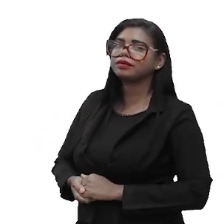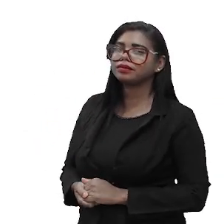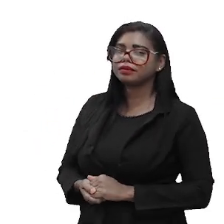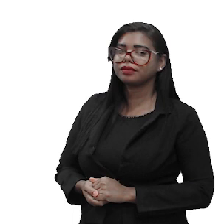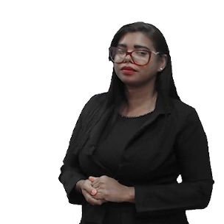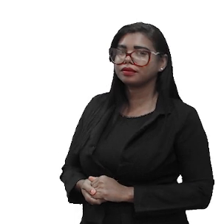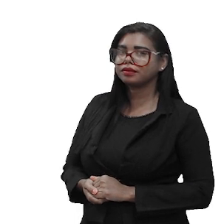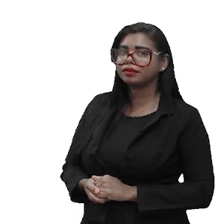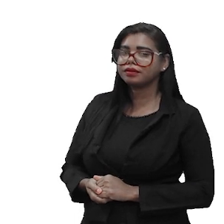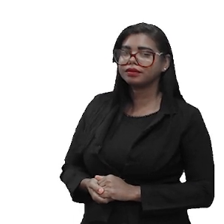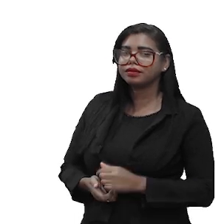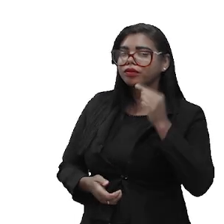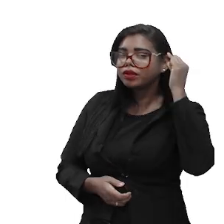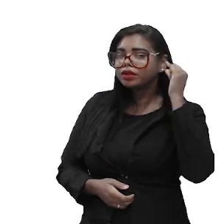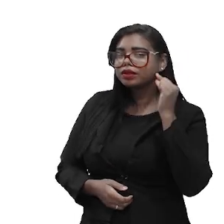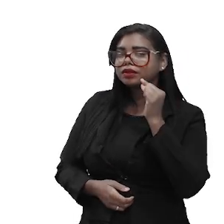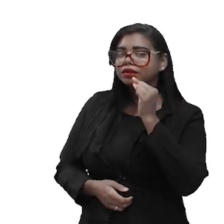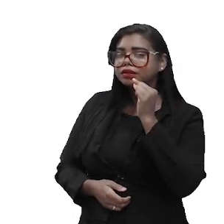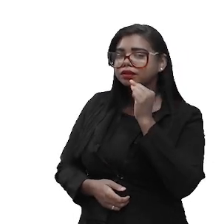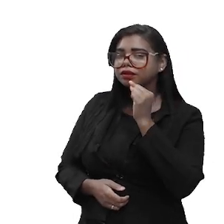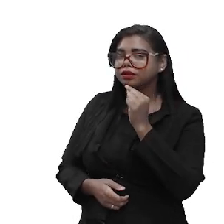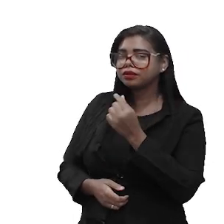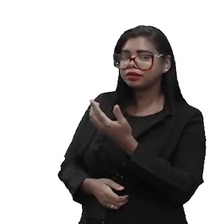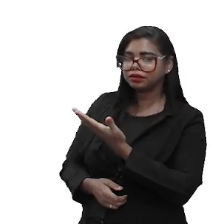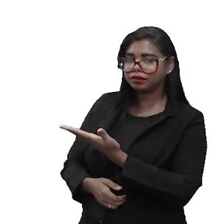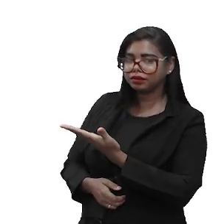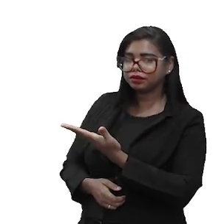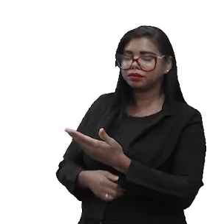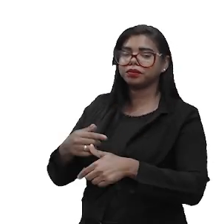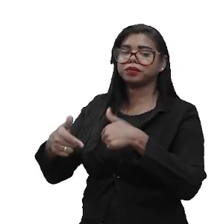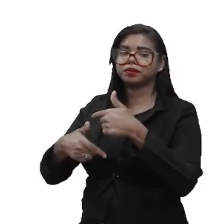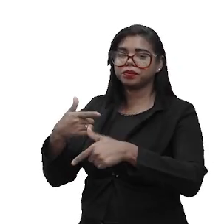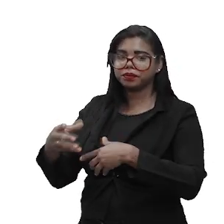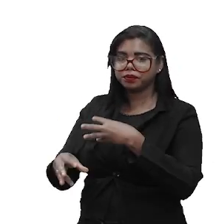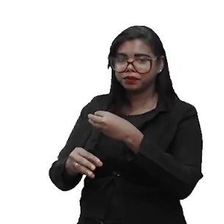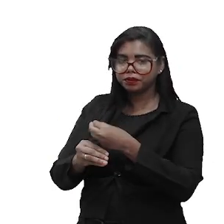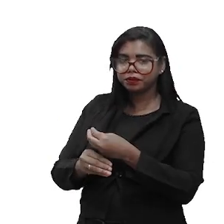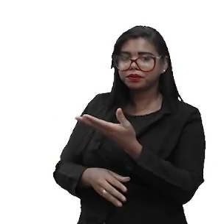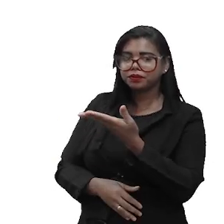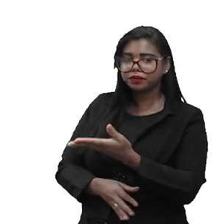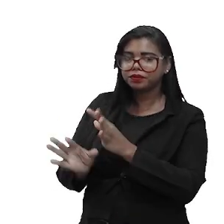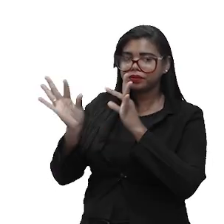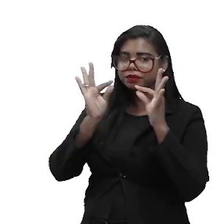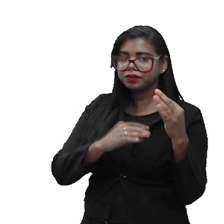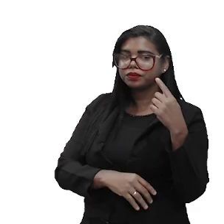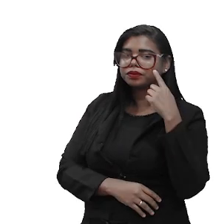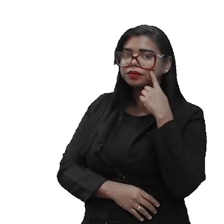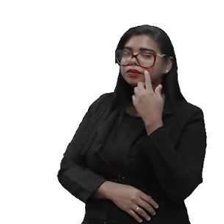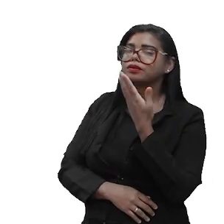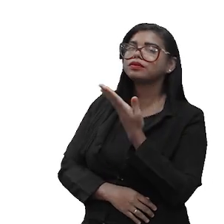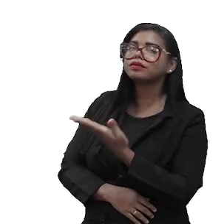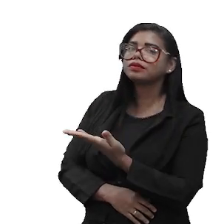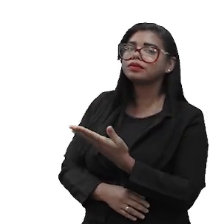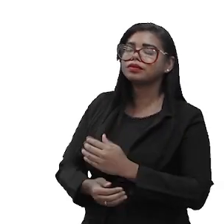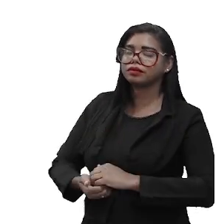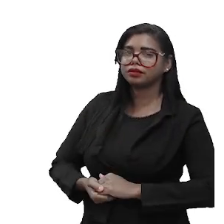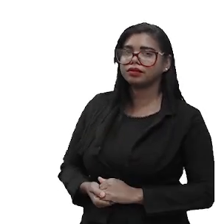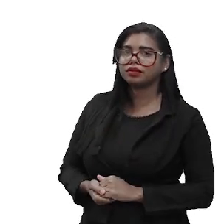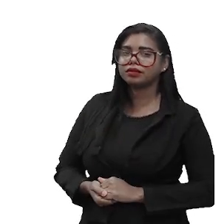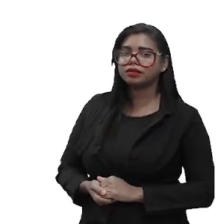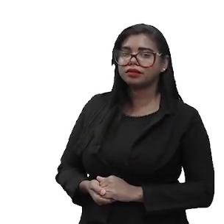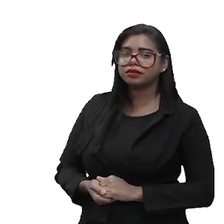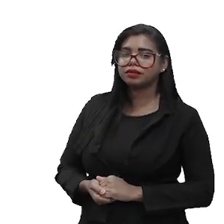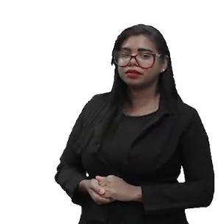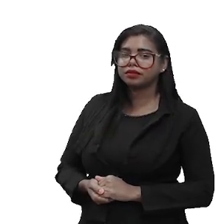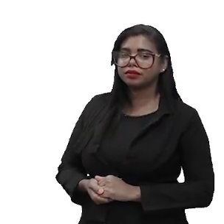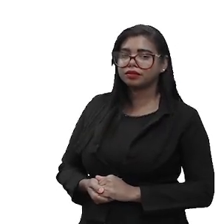teleatendimento como no atendimento também no trabalho com escritório, você vai ver, né? Que aí ele tem que estar o punho